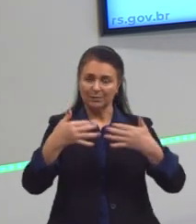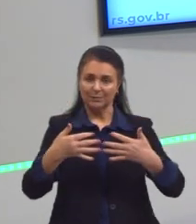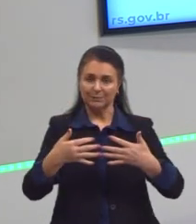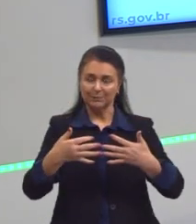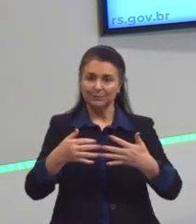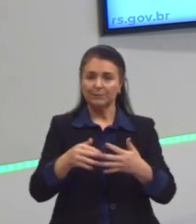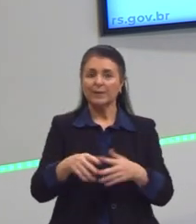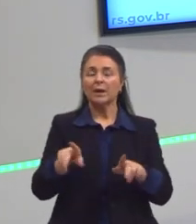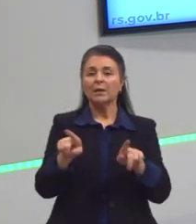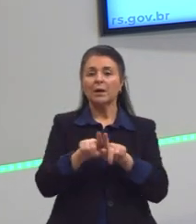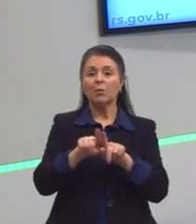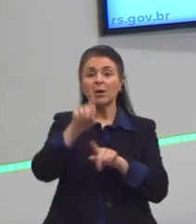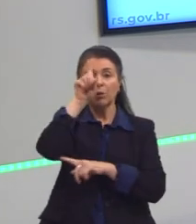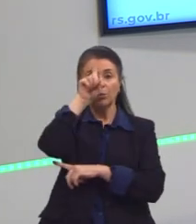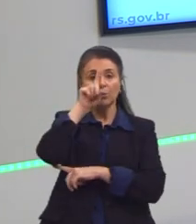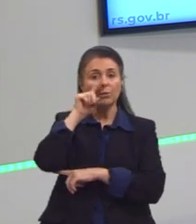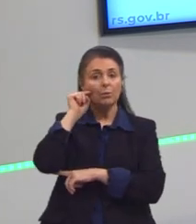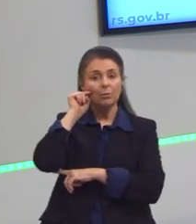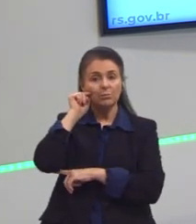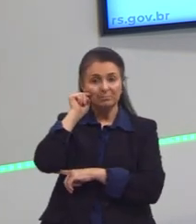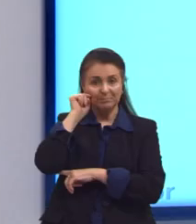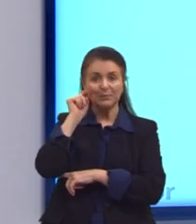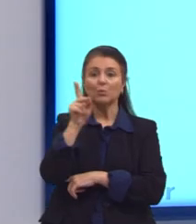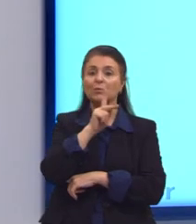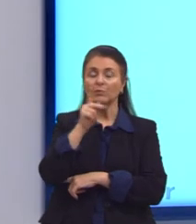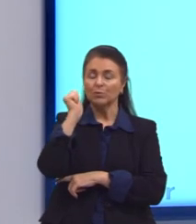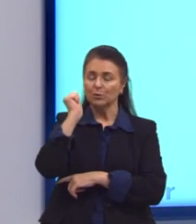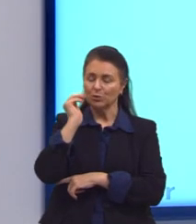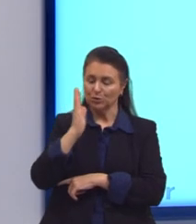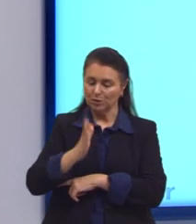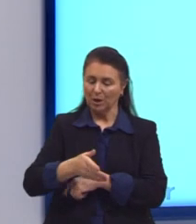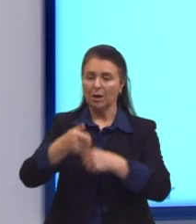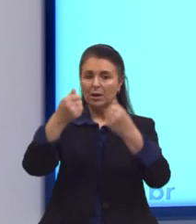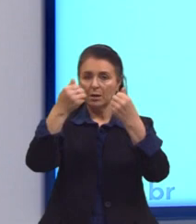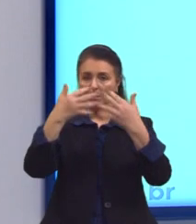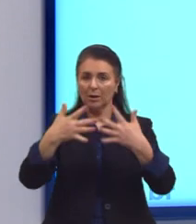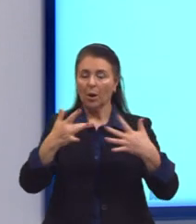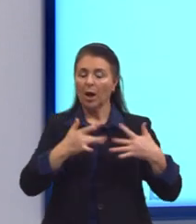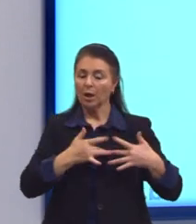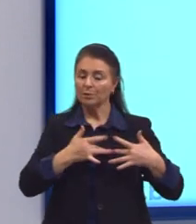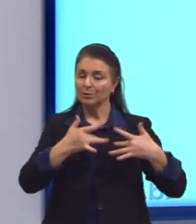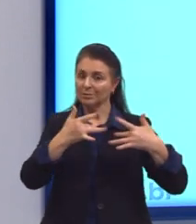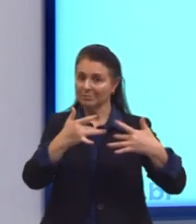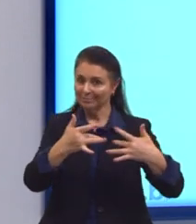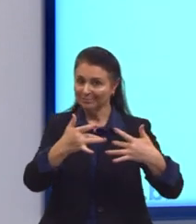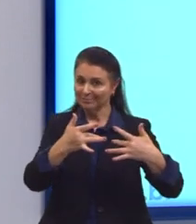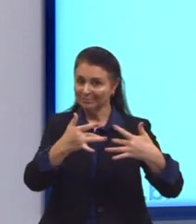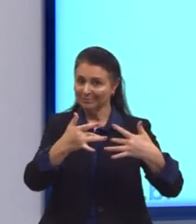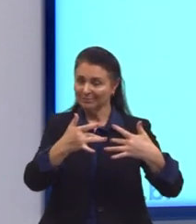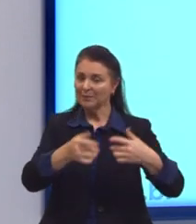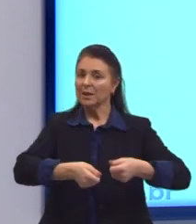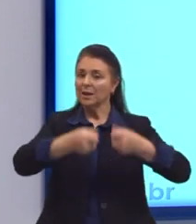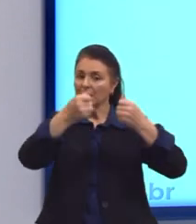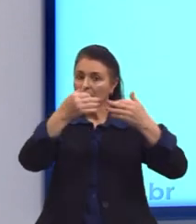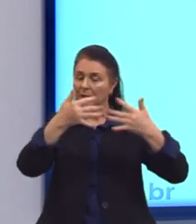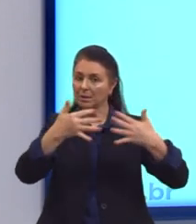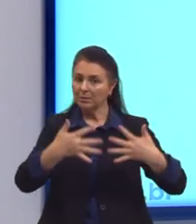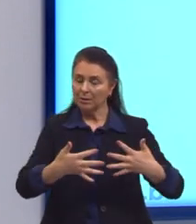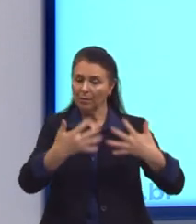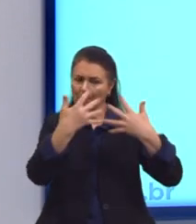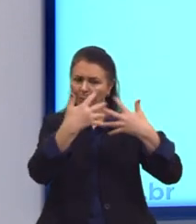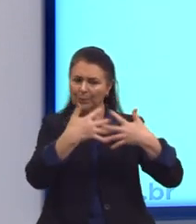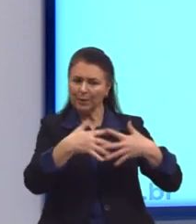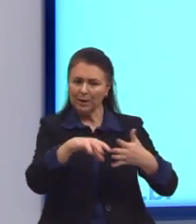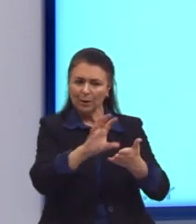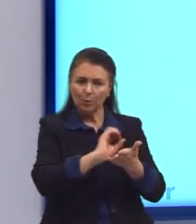E o Durkheim, como eu já comentei antes, é a solidariedade entre a mecânica orgânica,